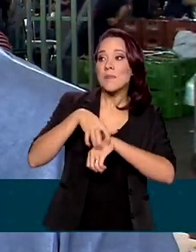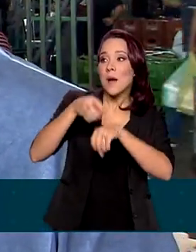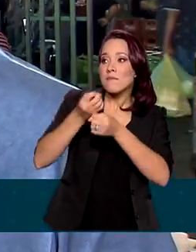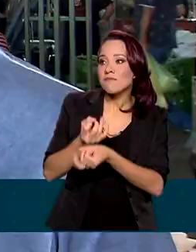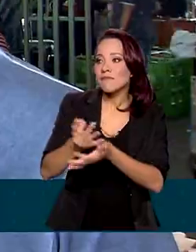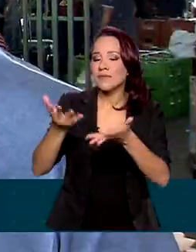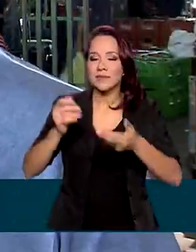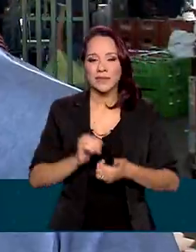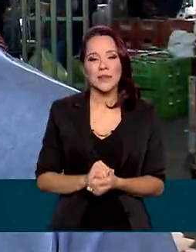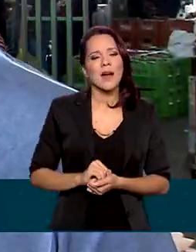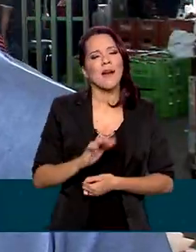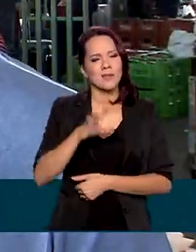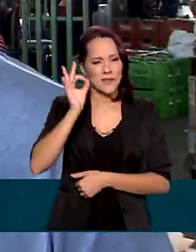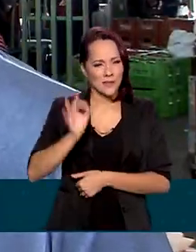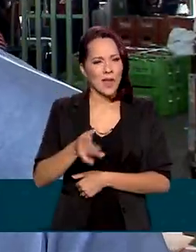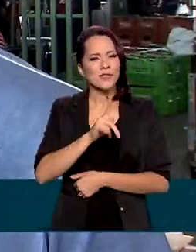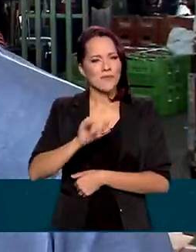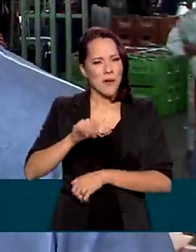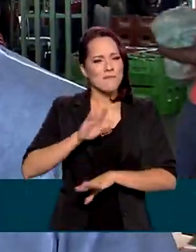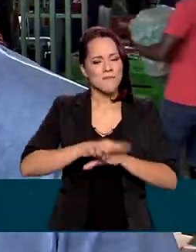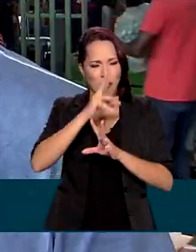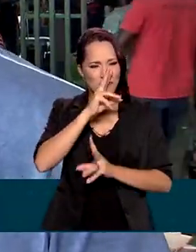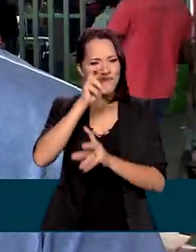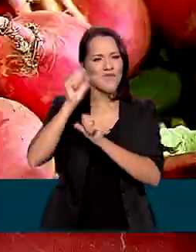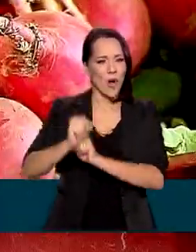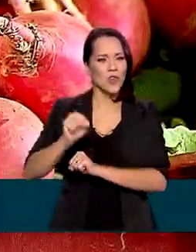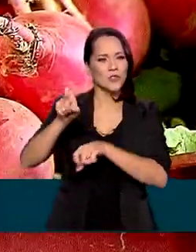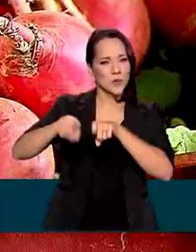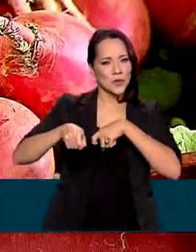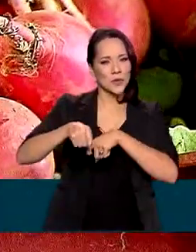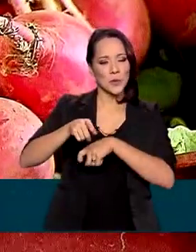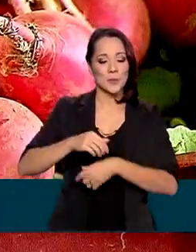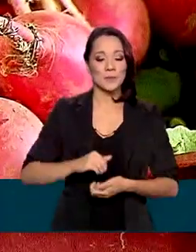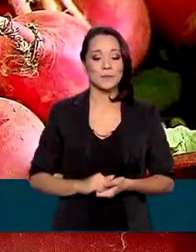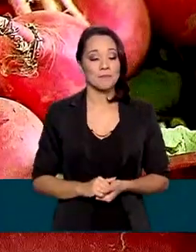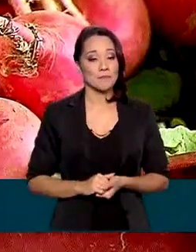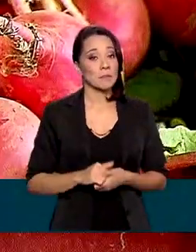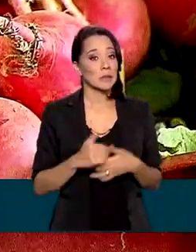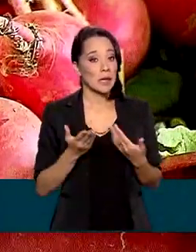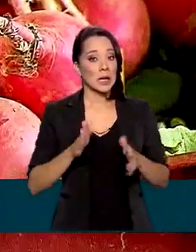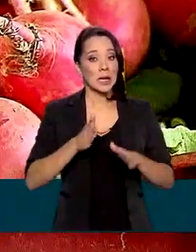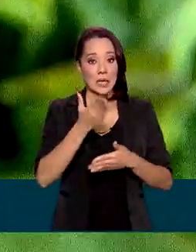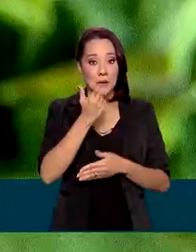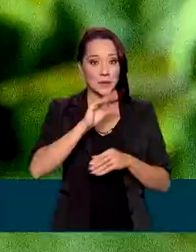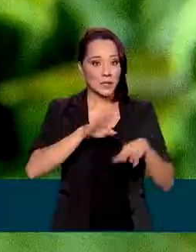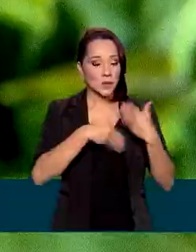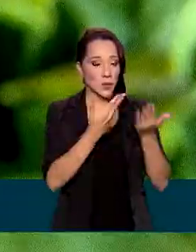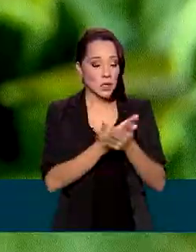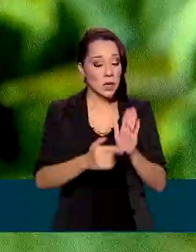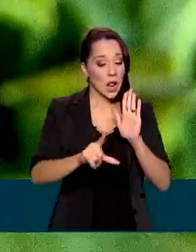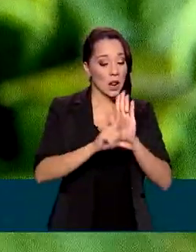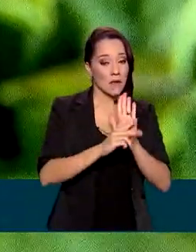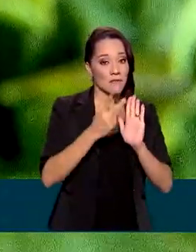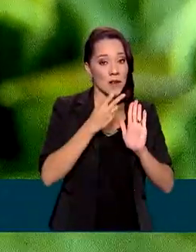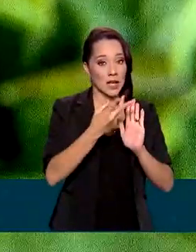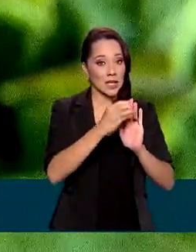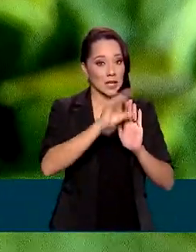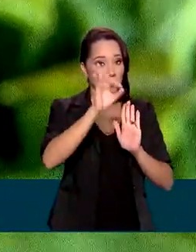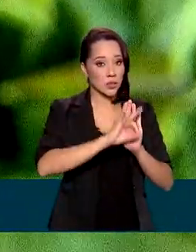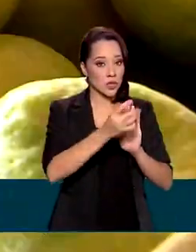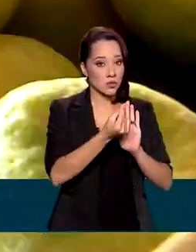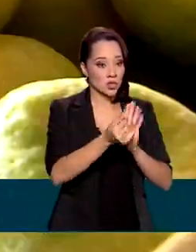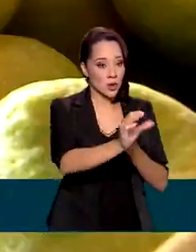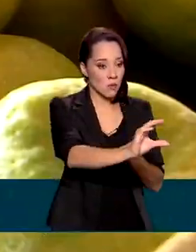Então, eu tenho certeza que isso fortaleceu bastante o produtor rural. A lei da alimentação escolar determina que 30% dos recursos